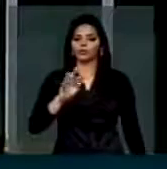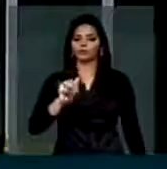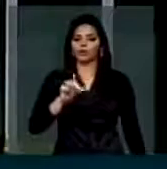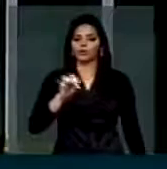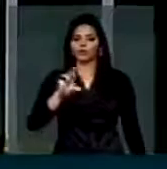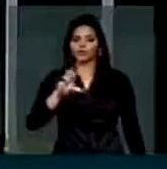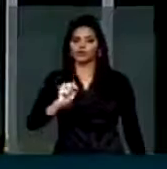Paulo Feijó.